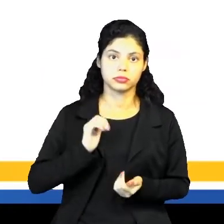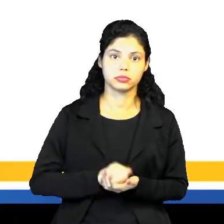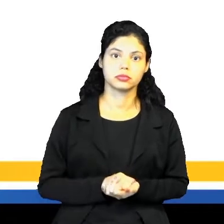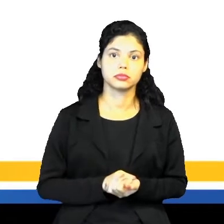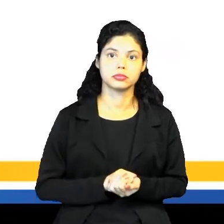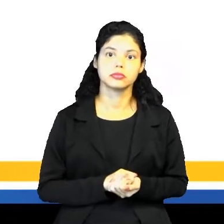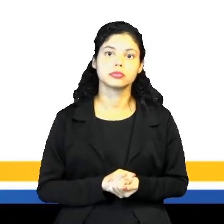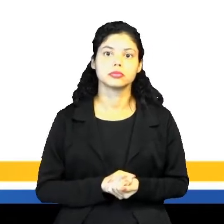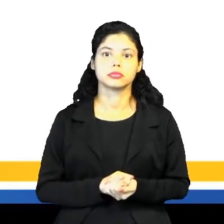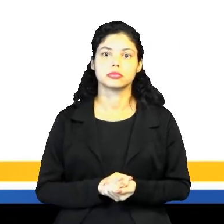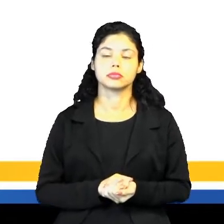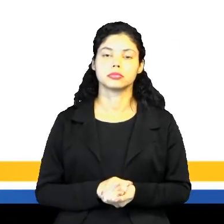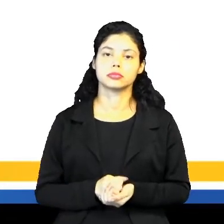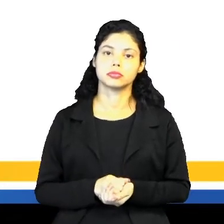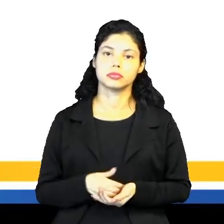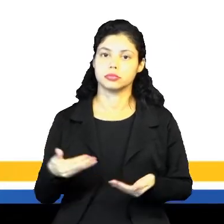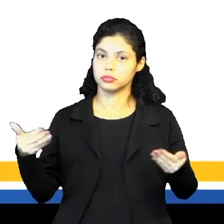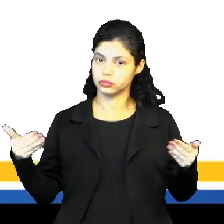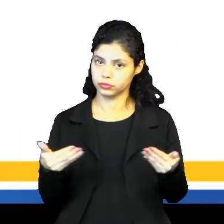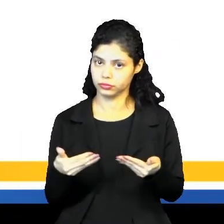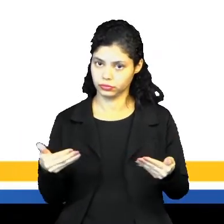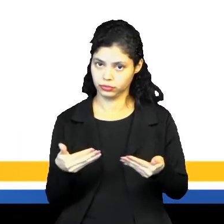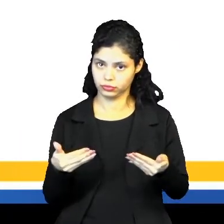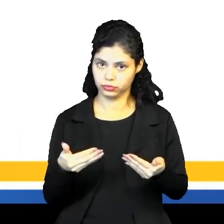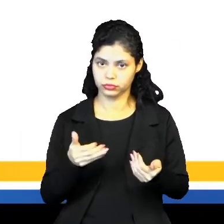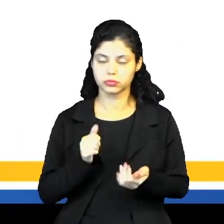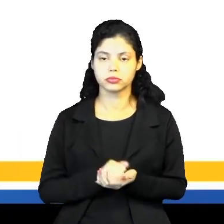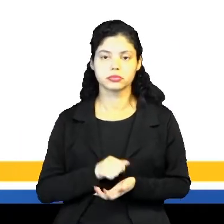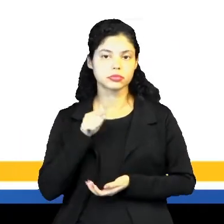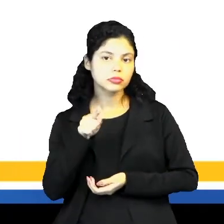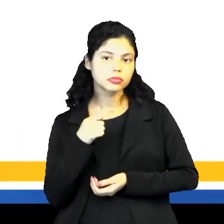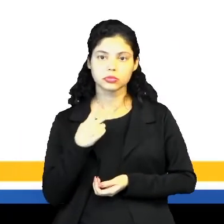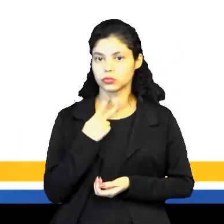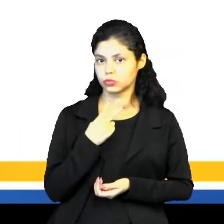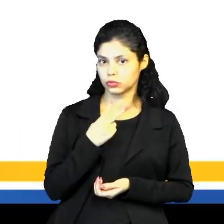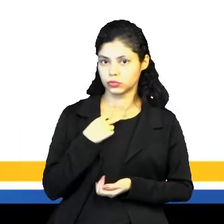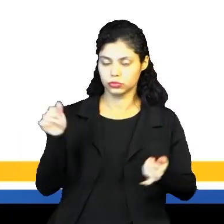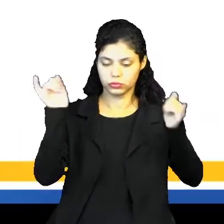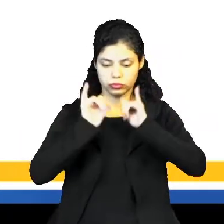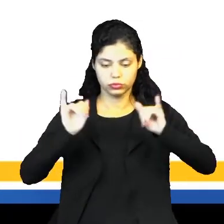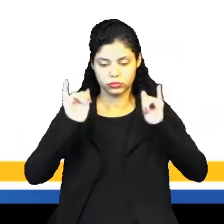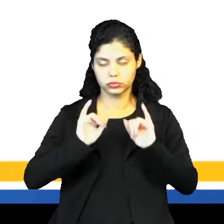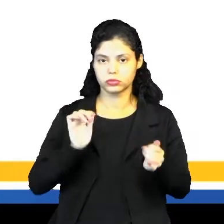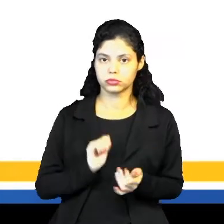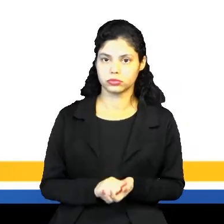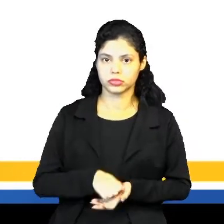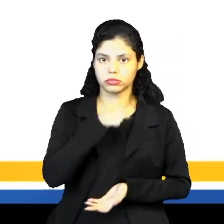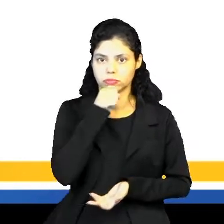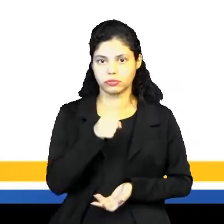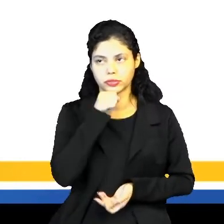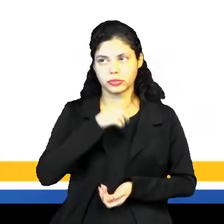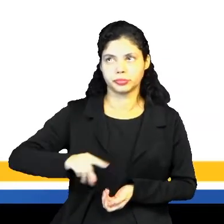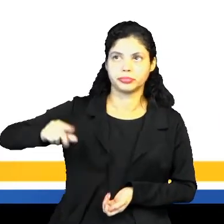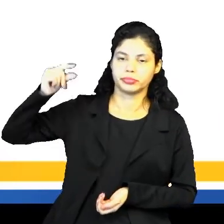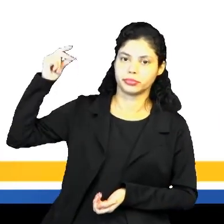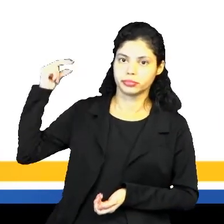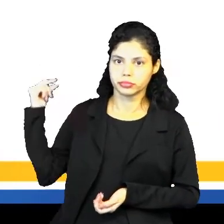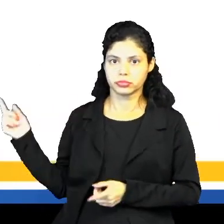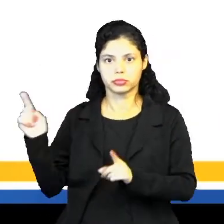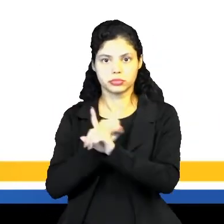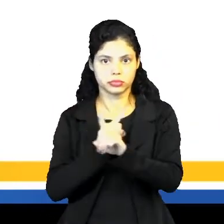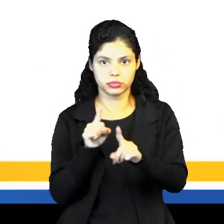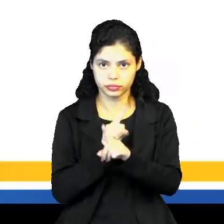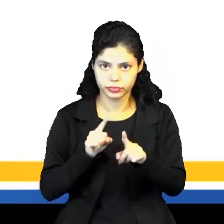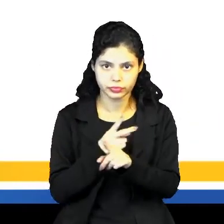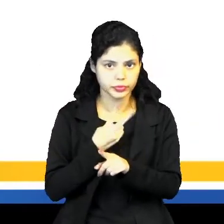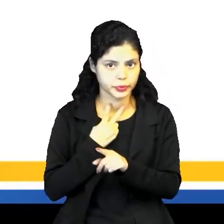esse, né, que seja atual, né? Ou seja, você não vai colocar uma notícia, né, do